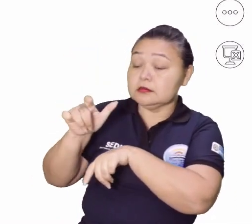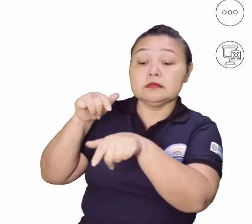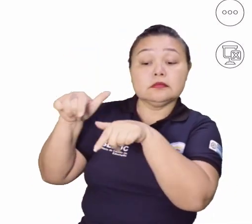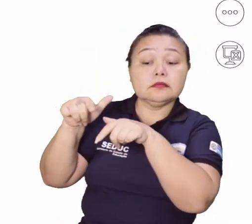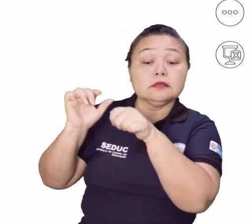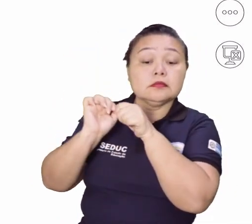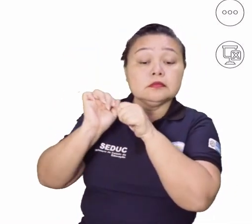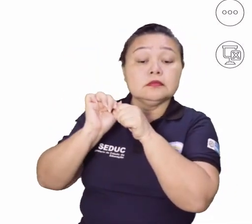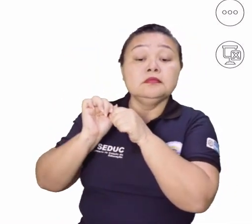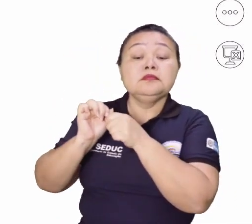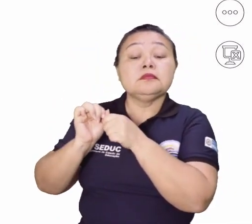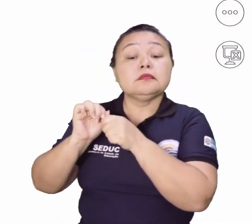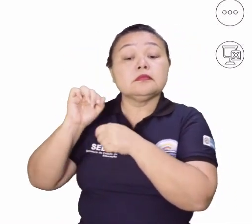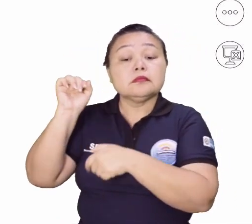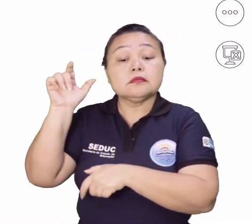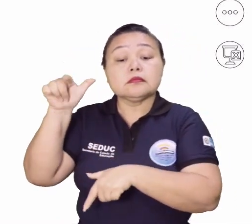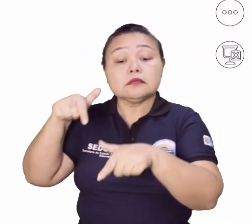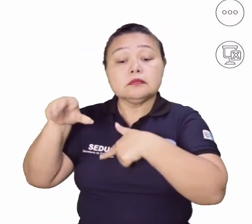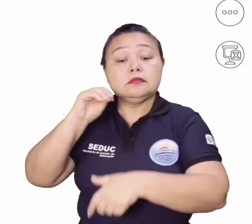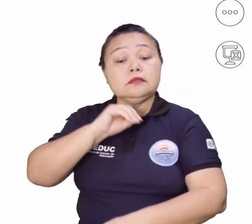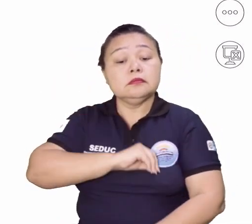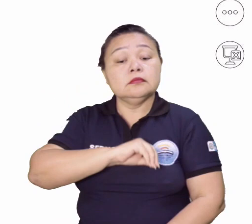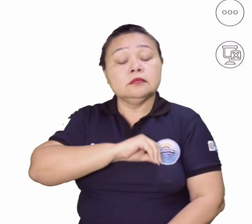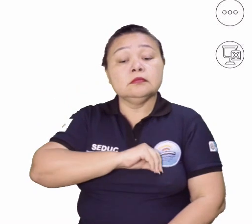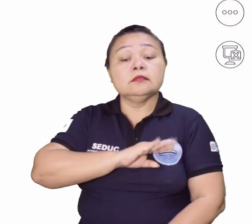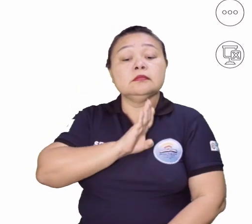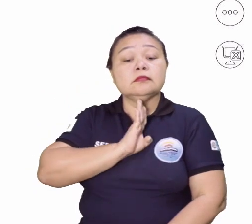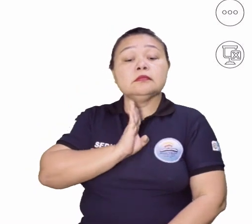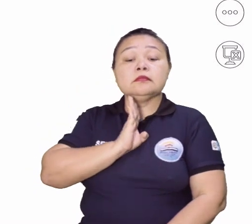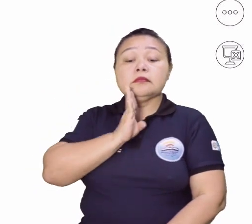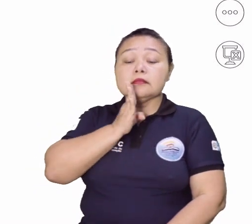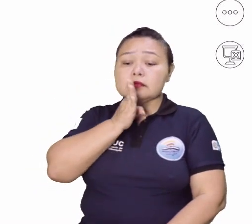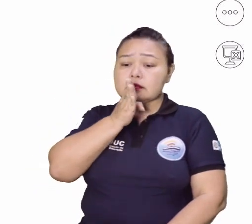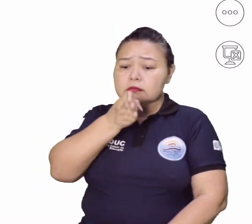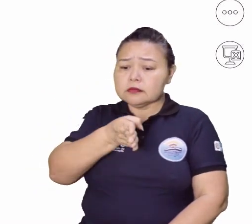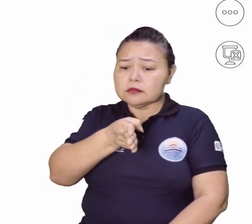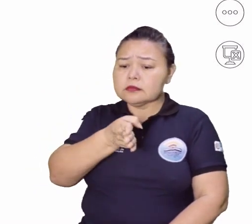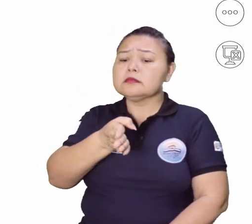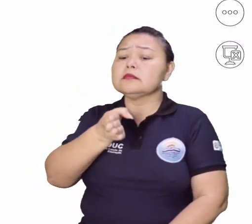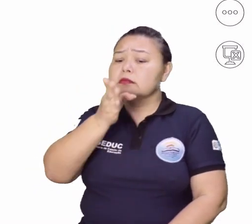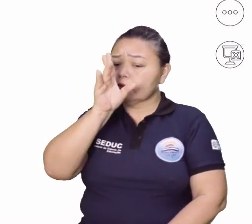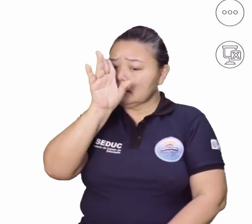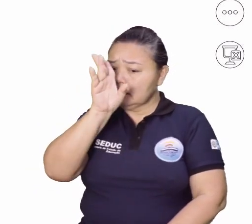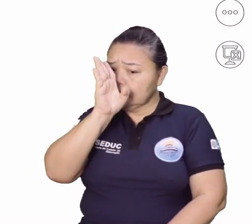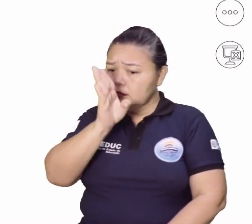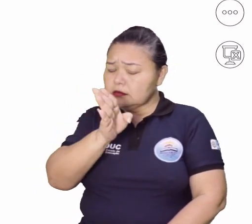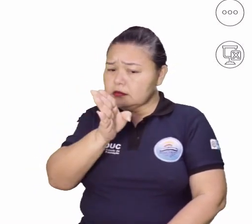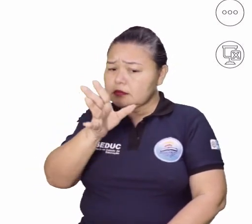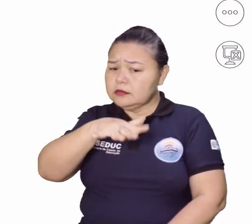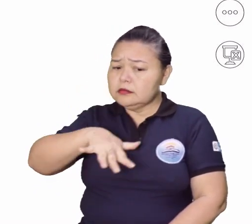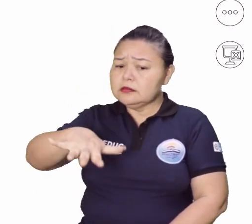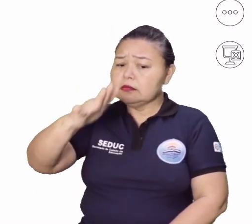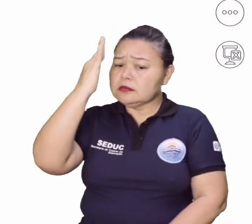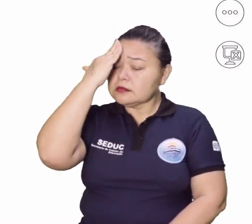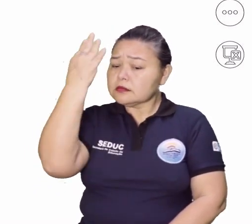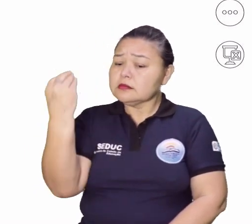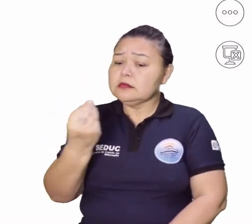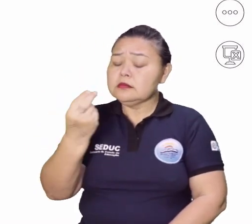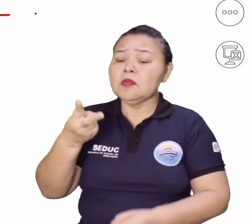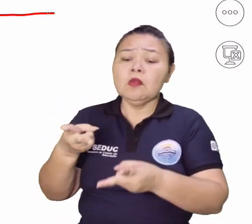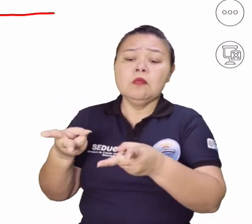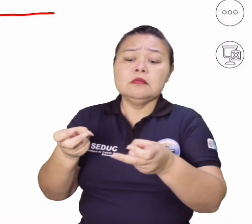E que o trabalho assalariado, ele é um elemento central para entender a